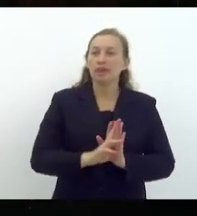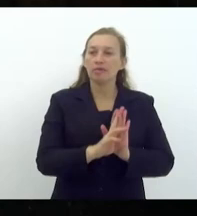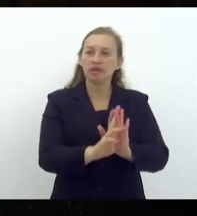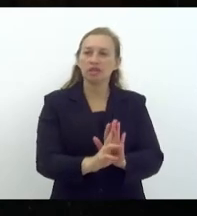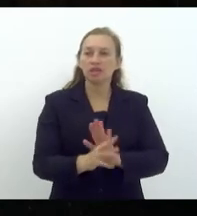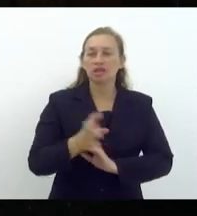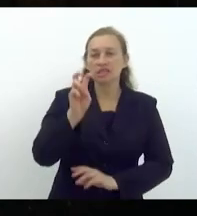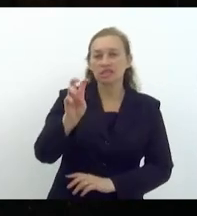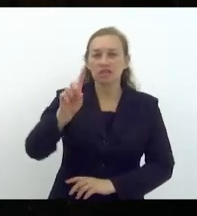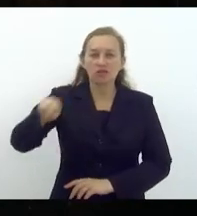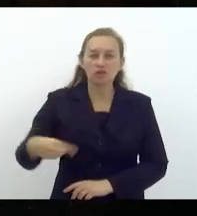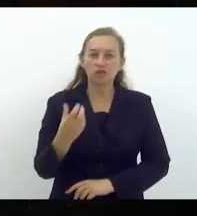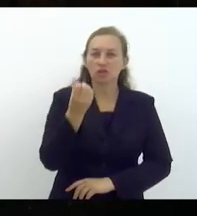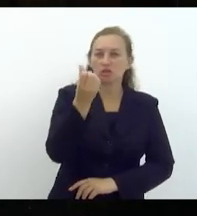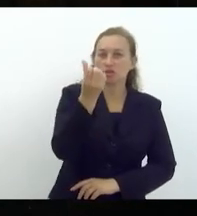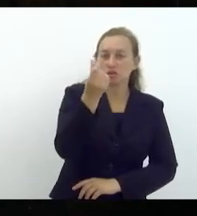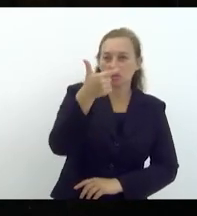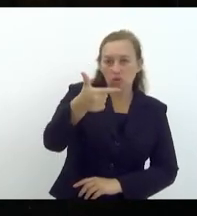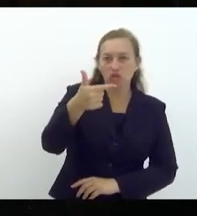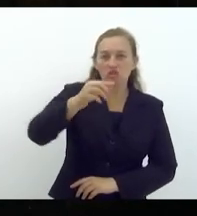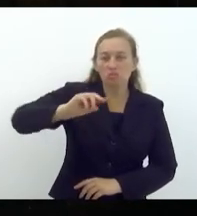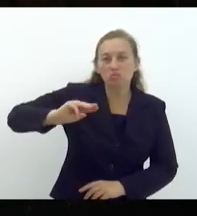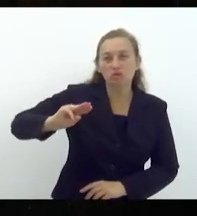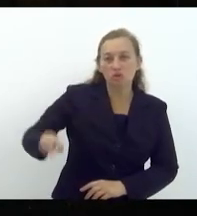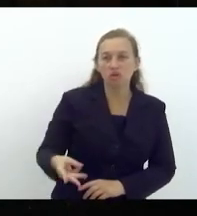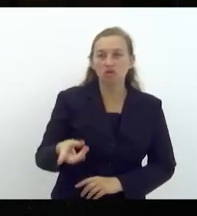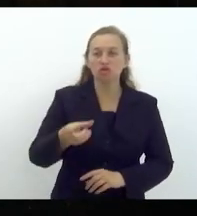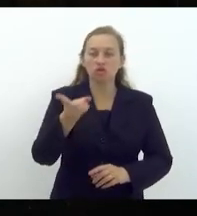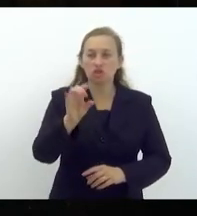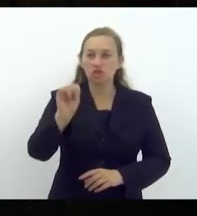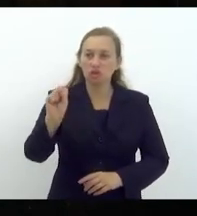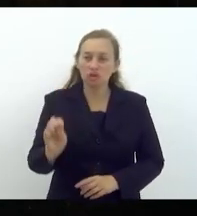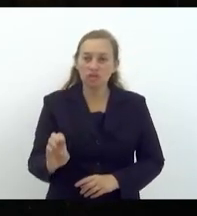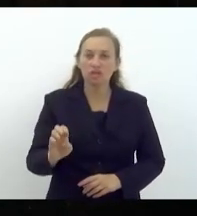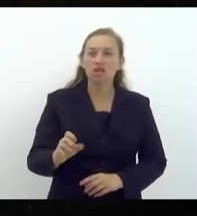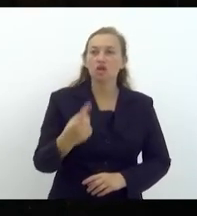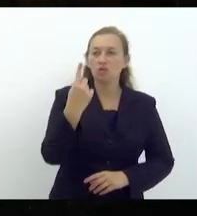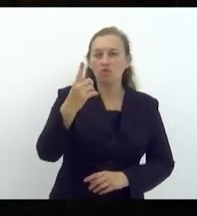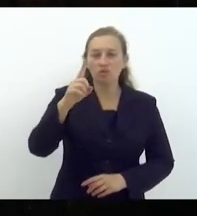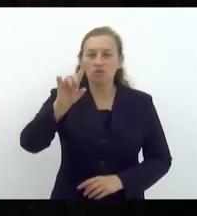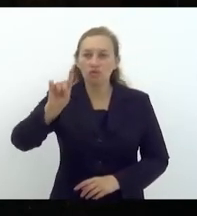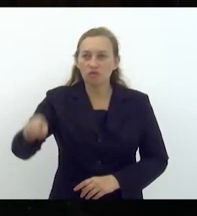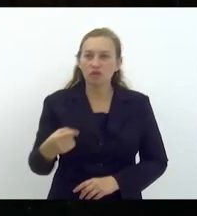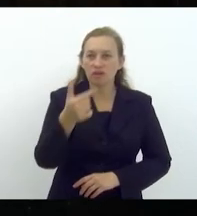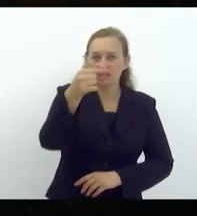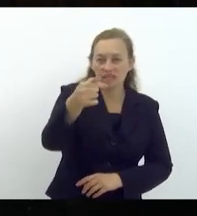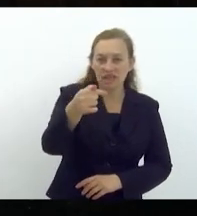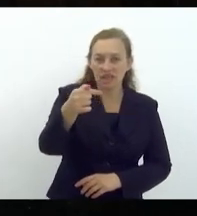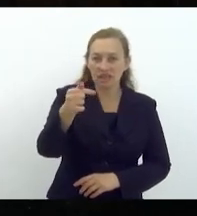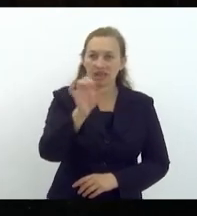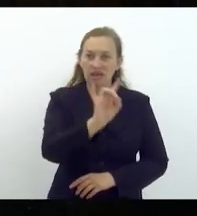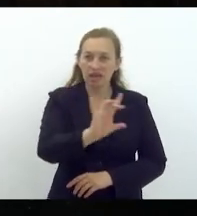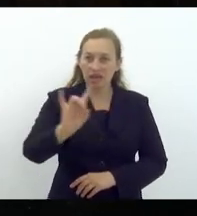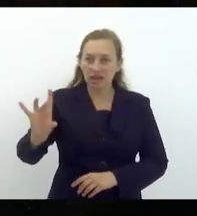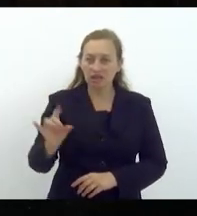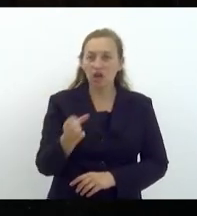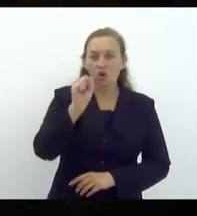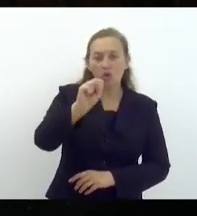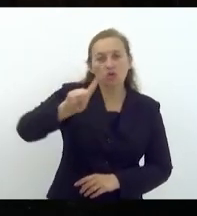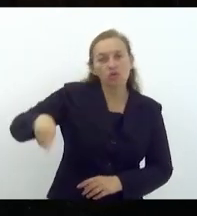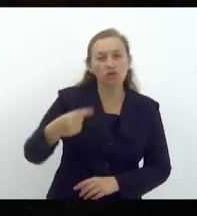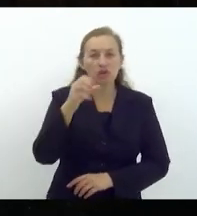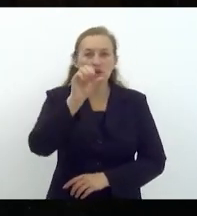,2 milhões de doses ao custo médio de R 1,7 cada, totalizando R$ 8